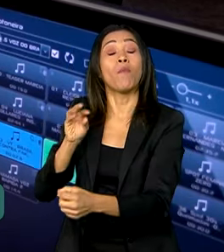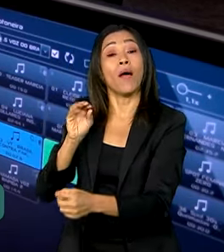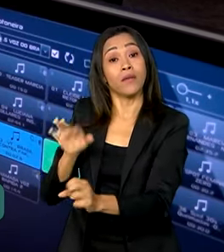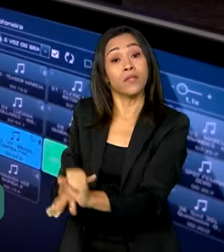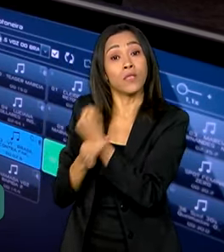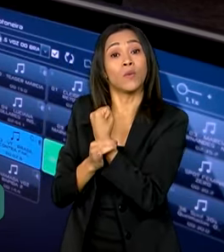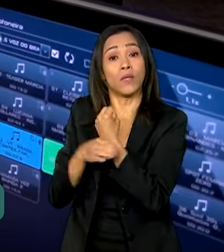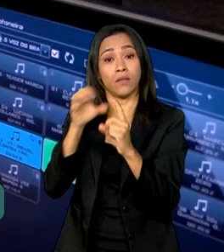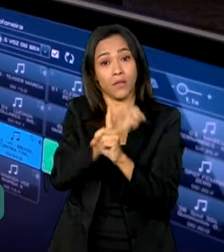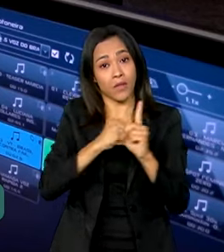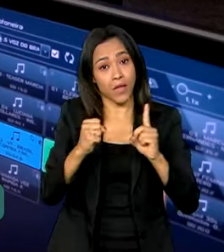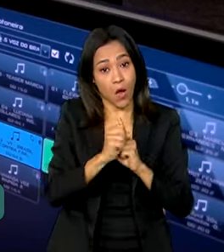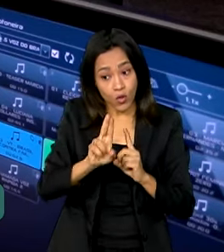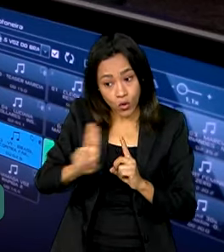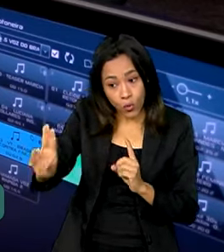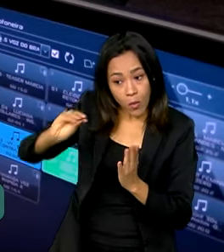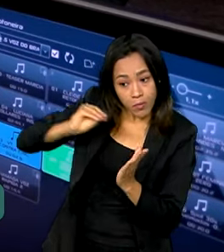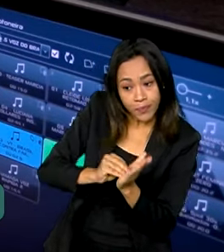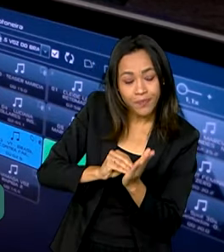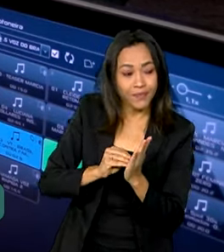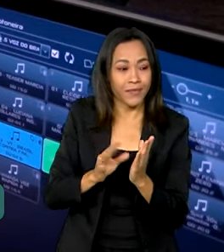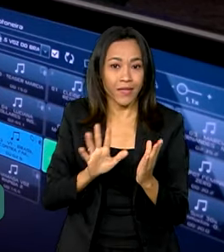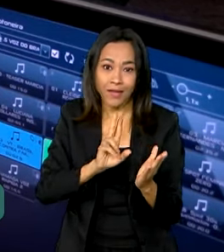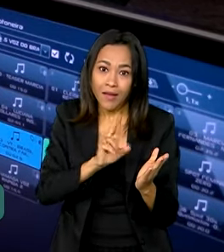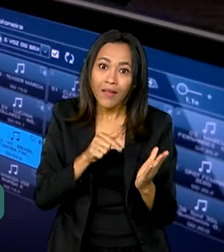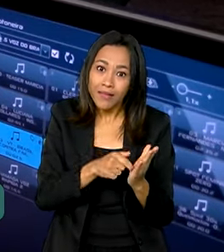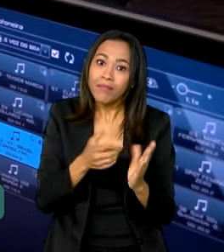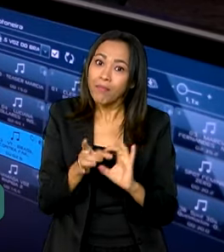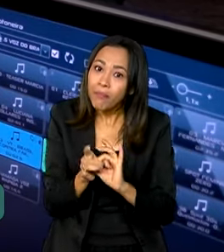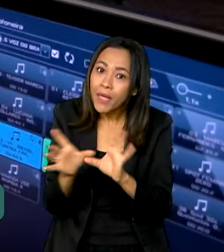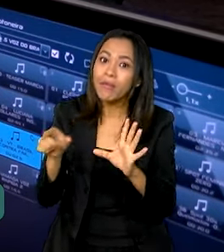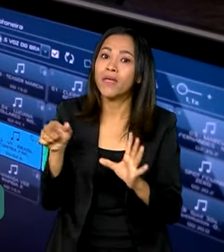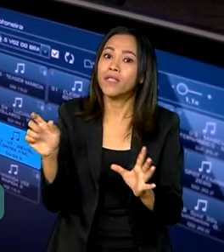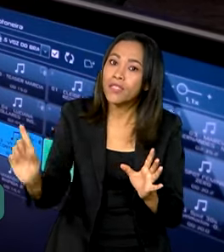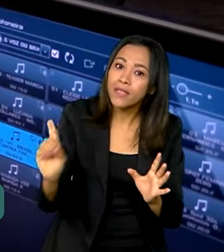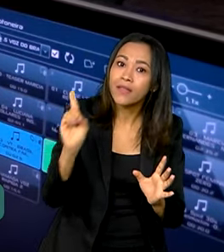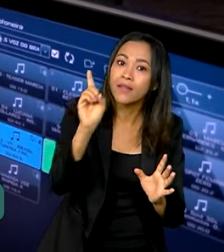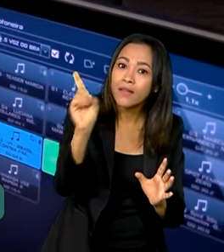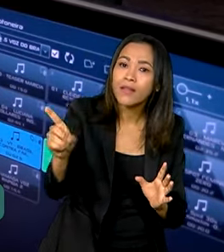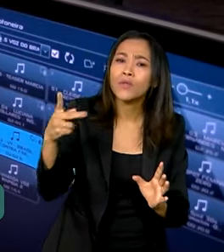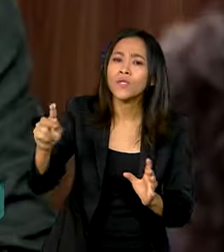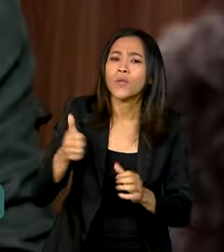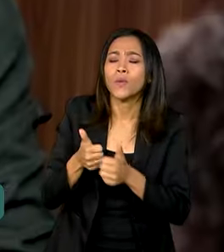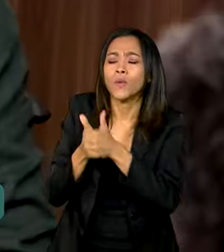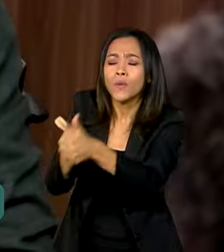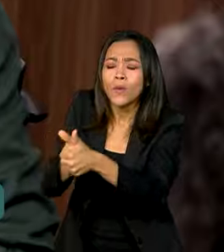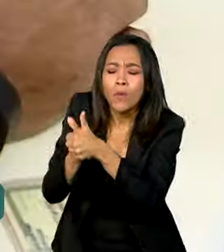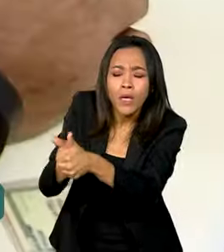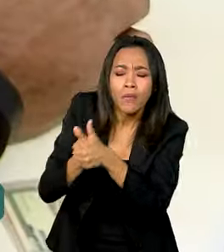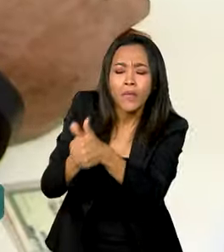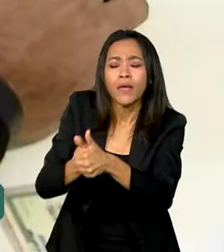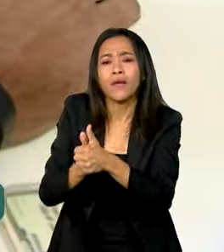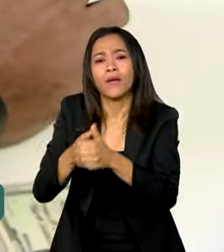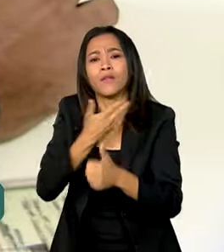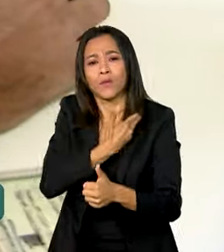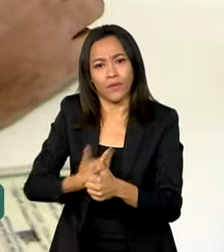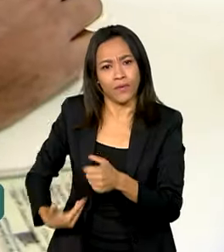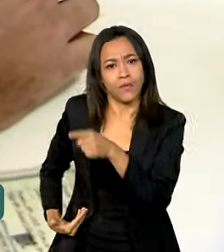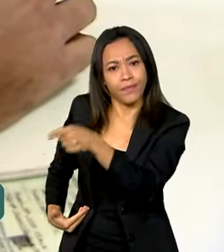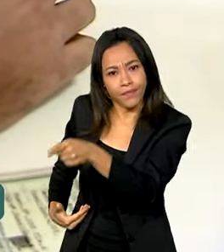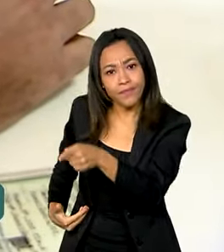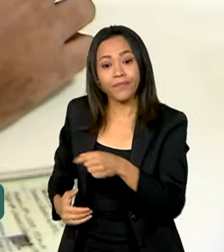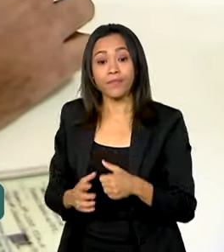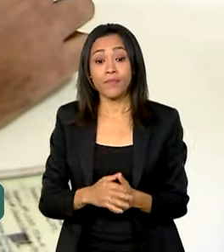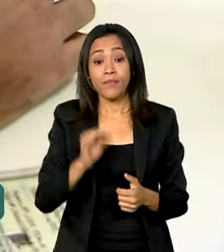E ele está no Cadastro Único, permite essa ação coletiva, no território, o acompanhamento, o monitoramento. E quem teve o